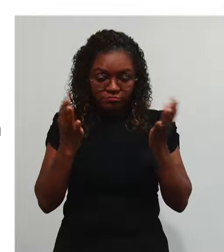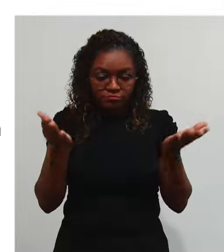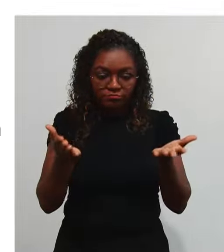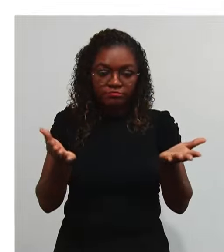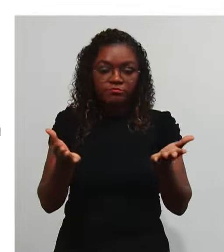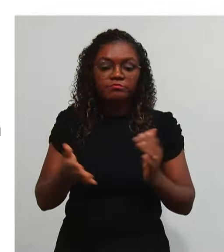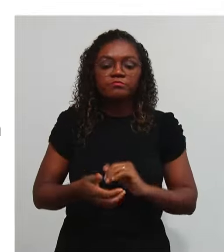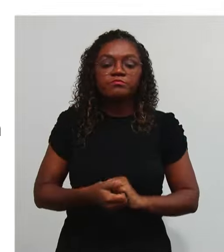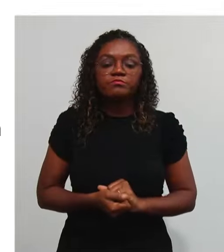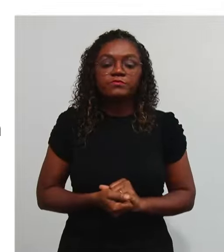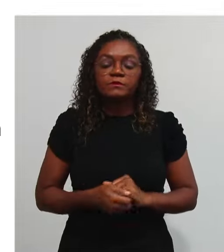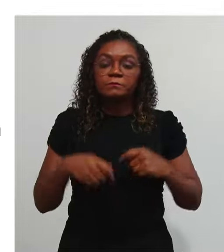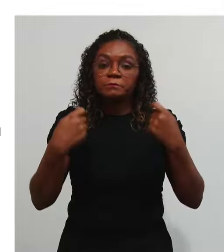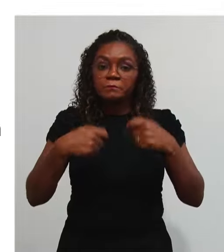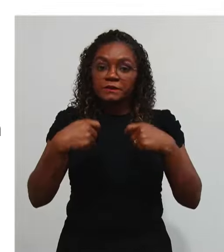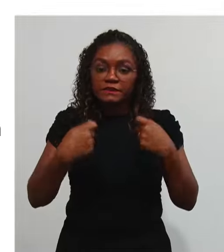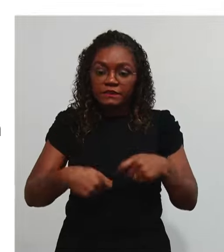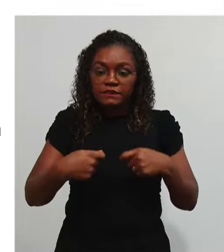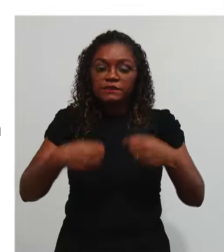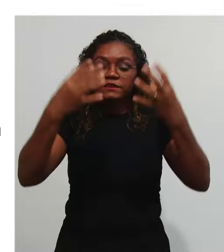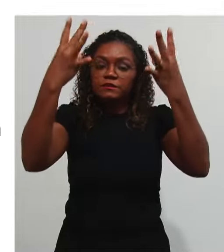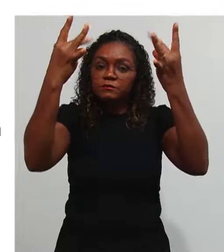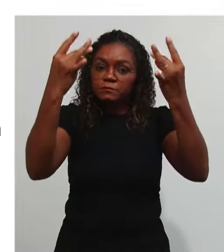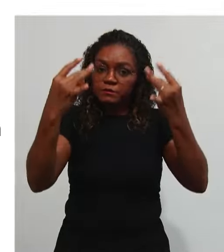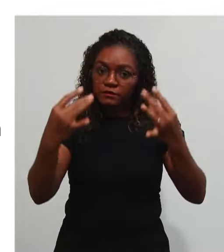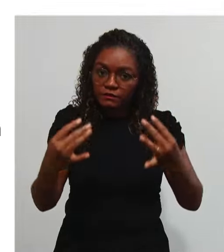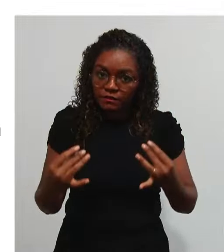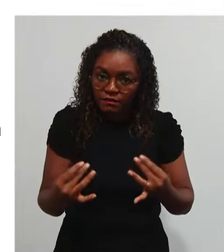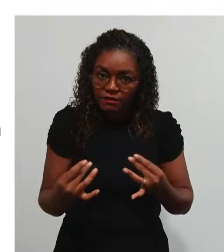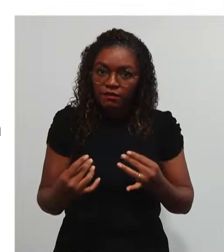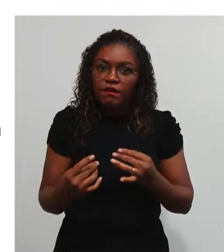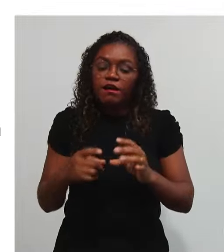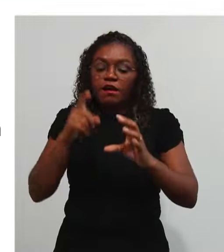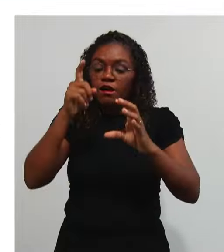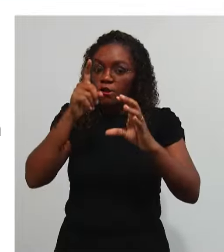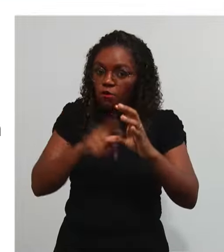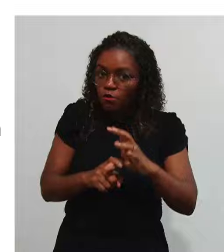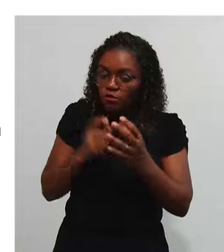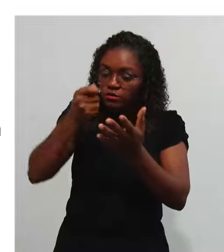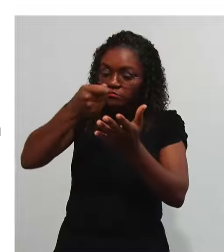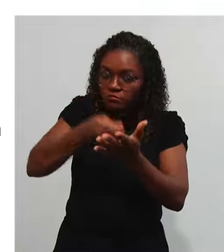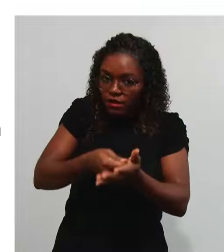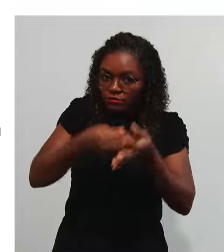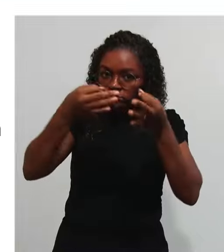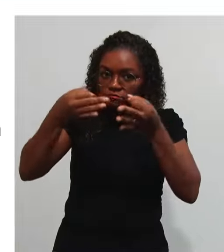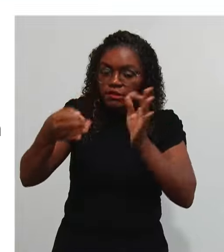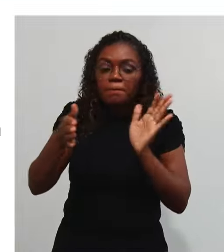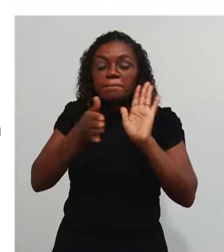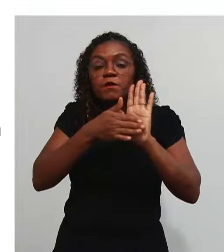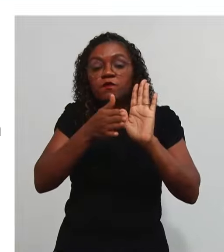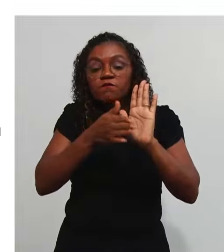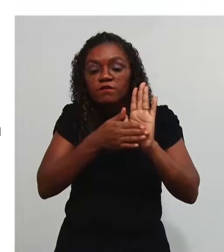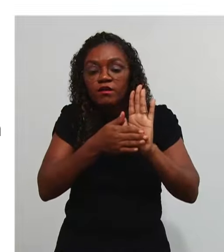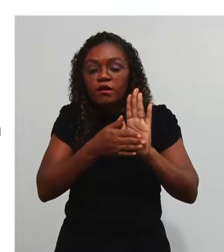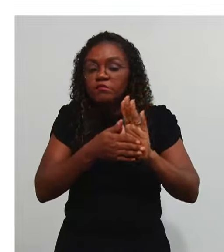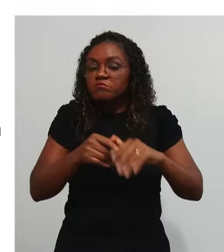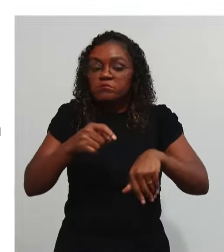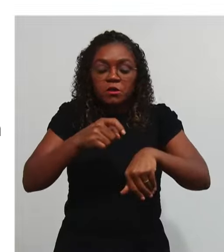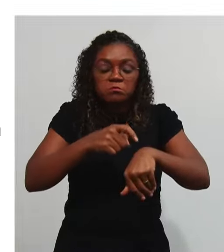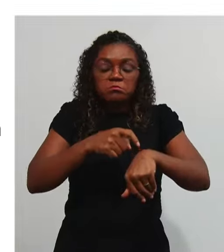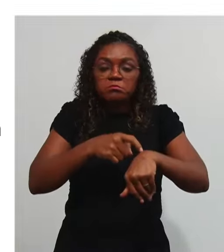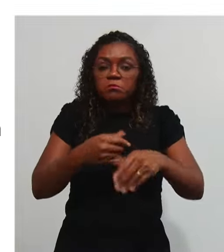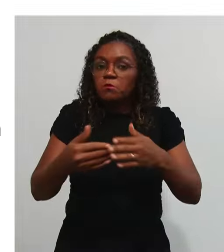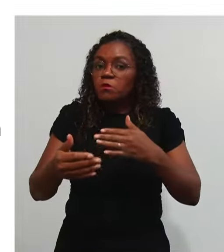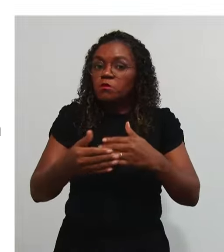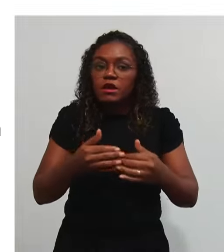Nós temos Que esclarecer Que a tomada De contas Poderá ser realizada A qualquer momento Independente Da ausência